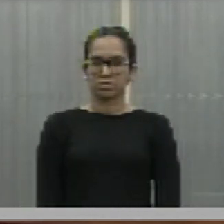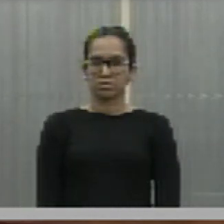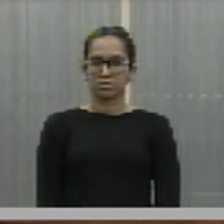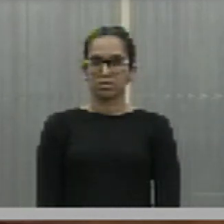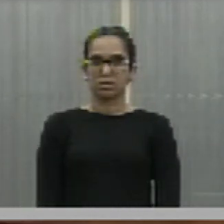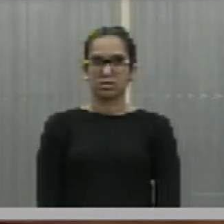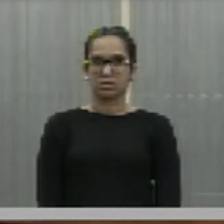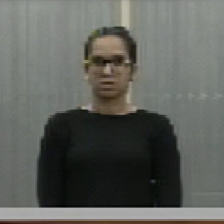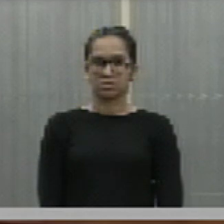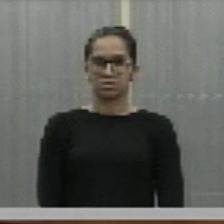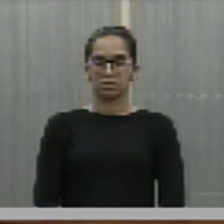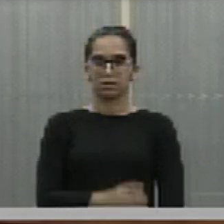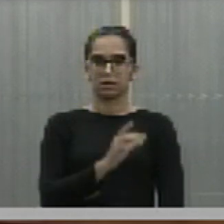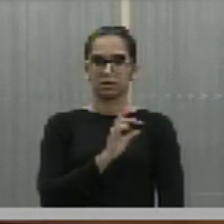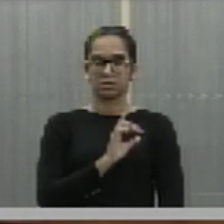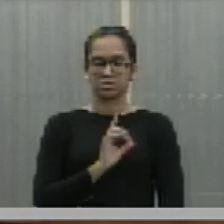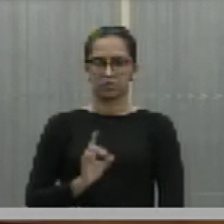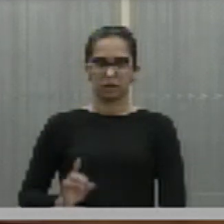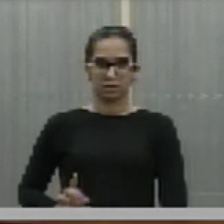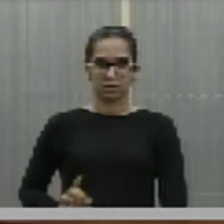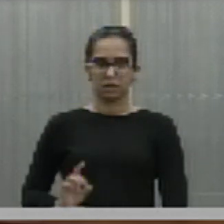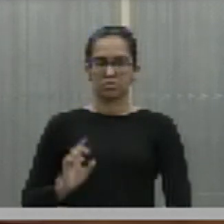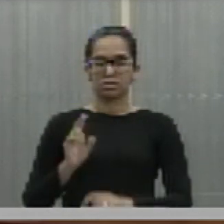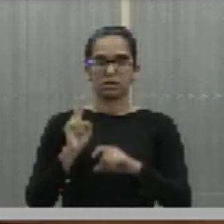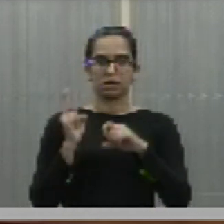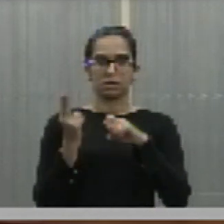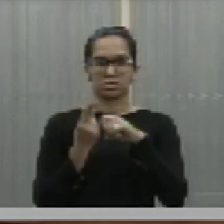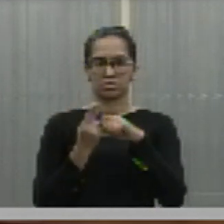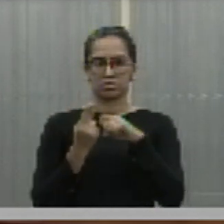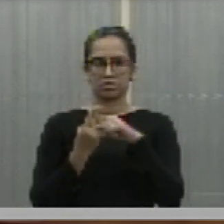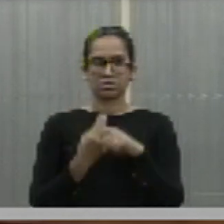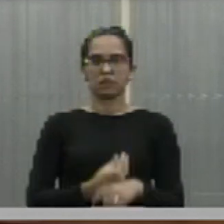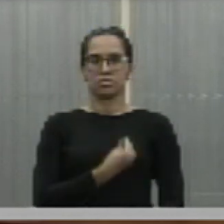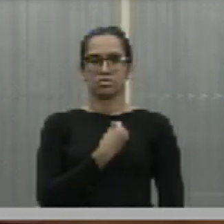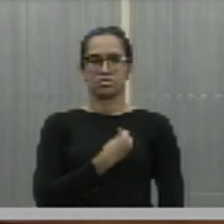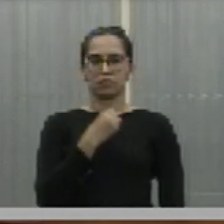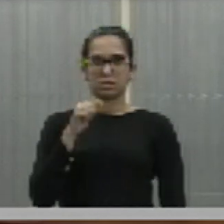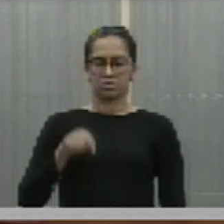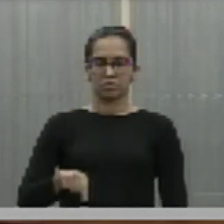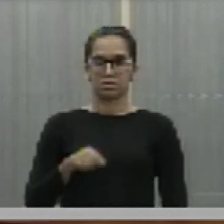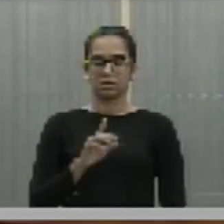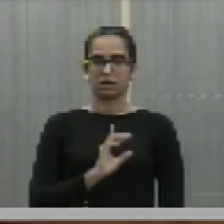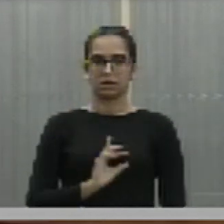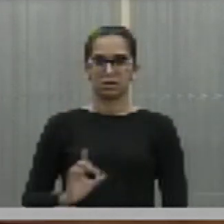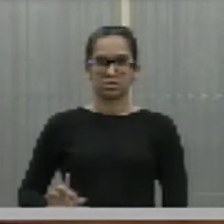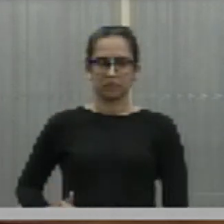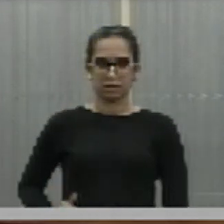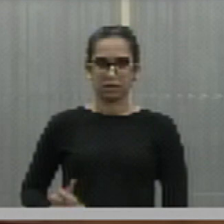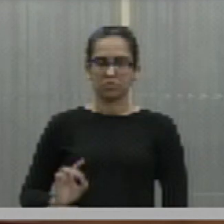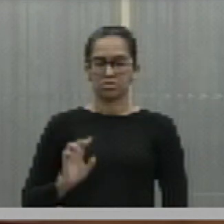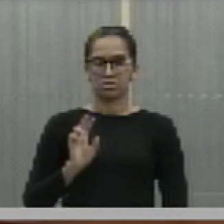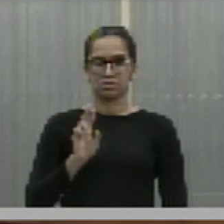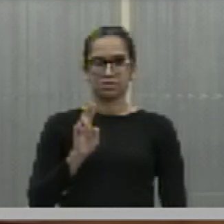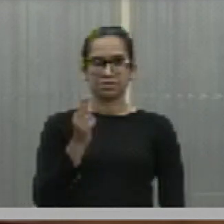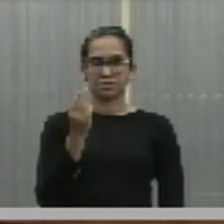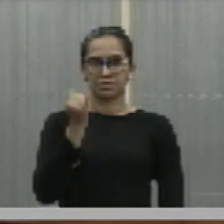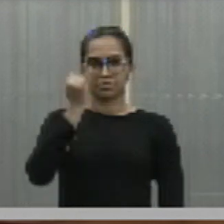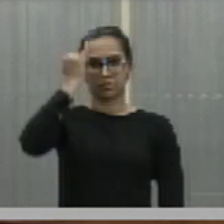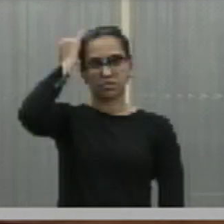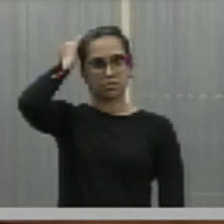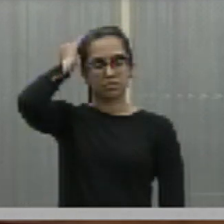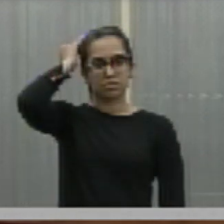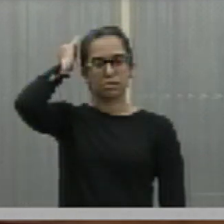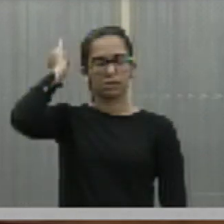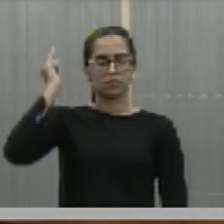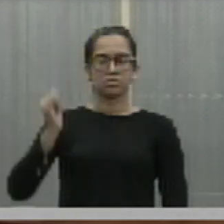Deputado Dr. Hélio. Está aqui. Presente. Deputado Hélio Isaías. Presente.